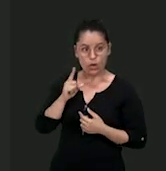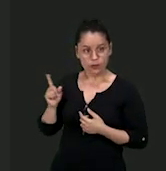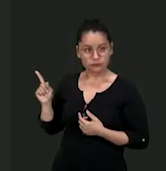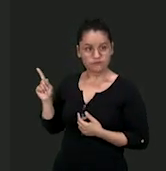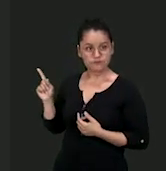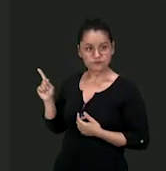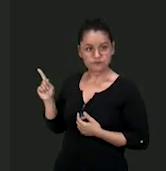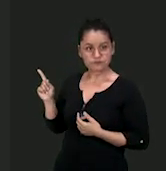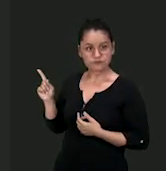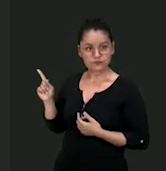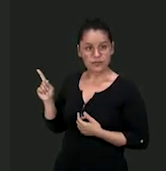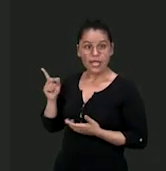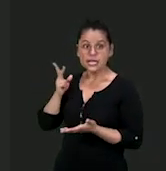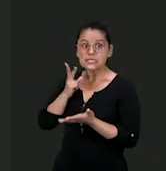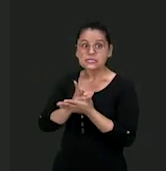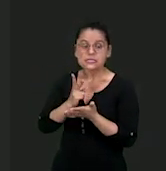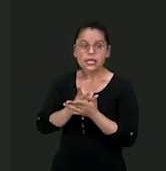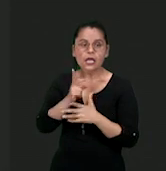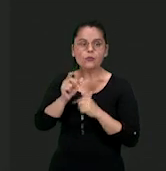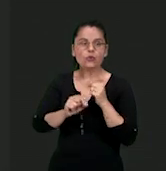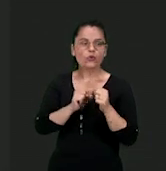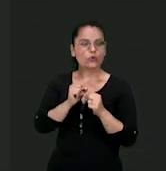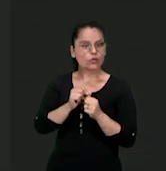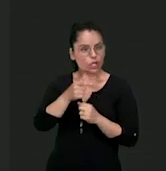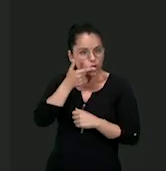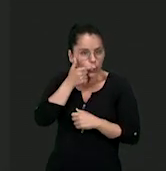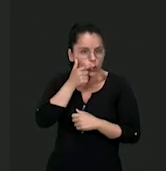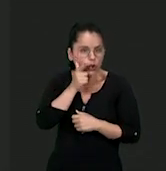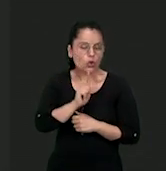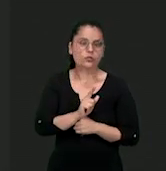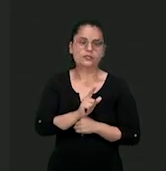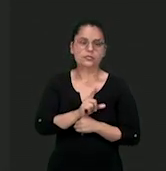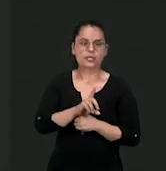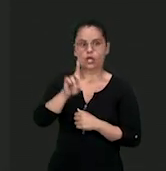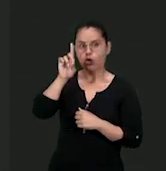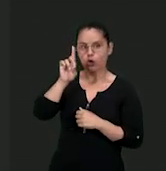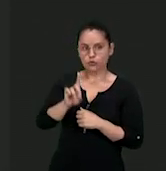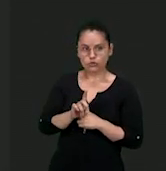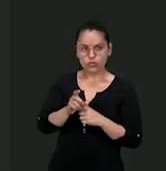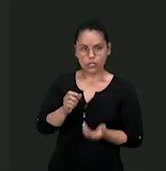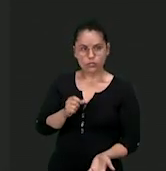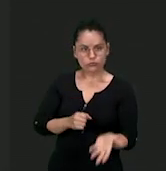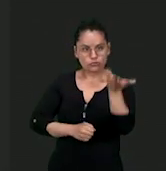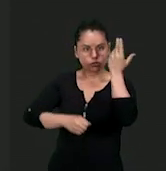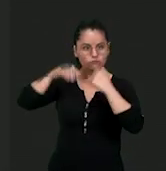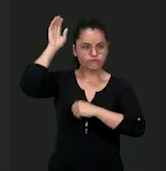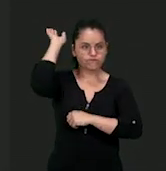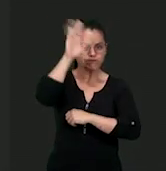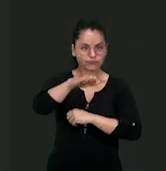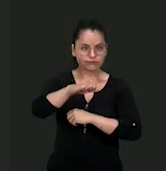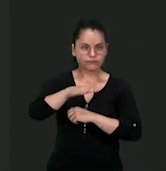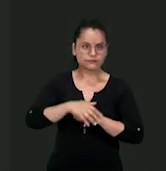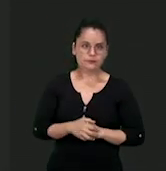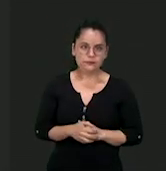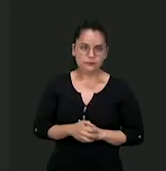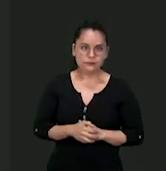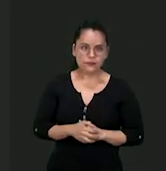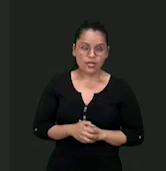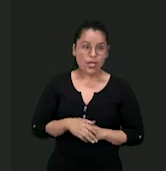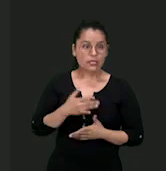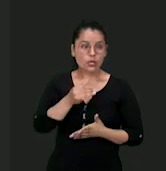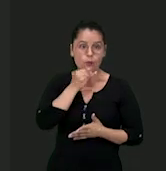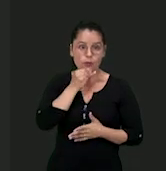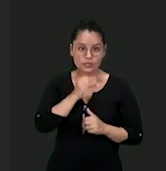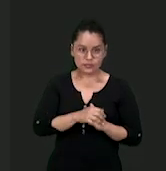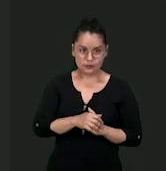seta, né, sempre que conquistar o direito de saque, tá, gente? Não é quando faz o ponto. Vamos pegar um